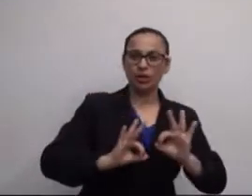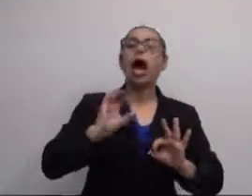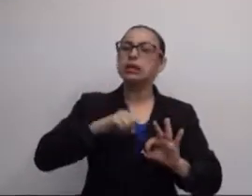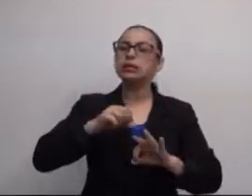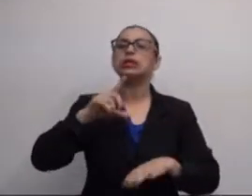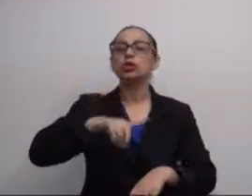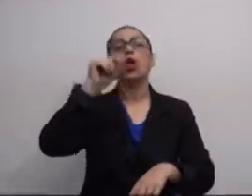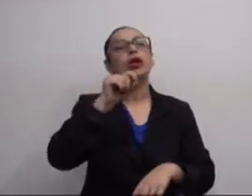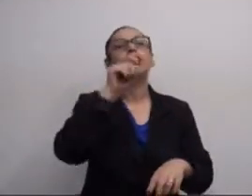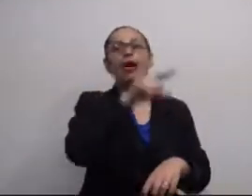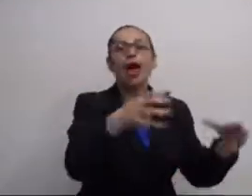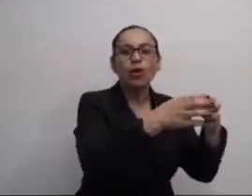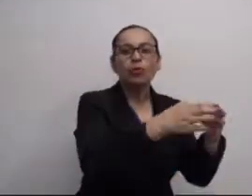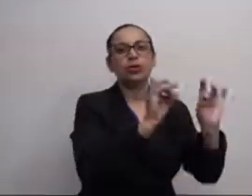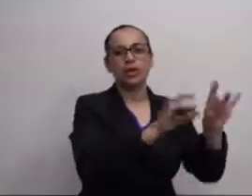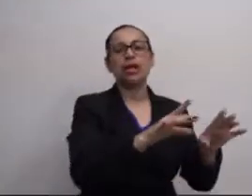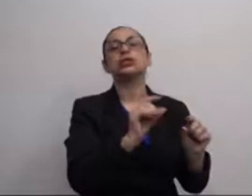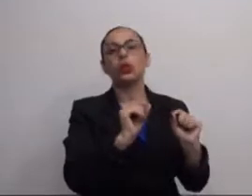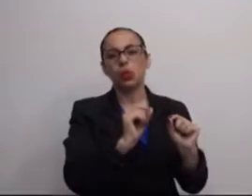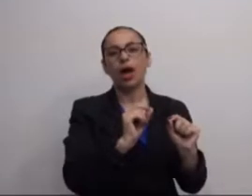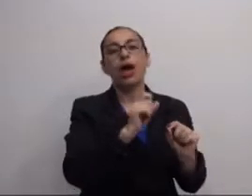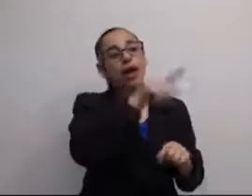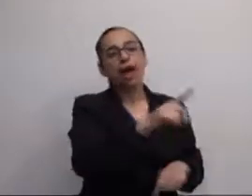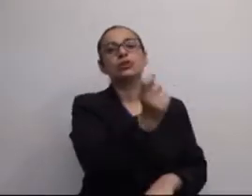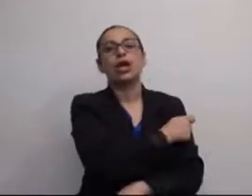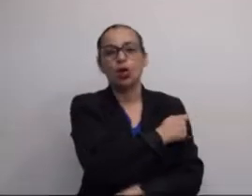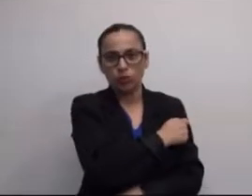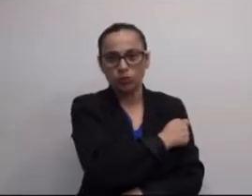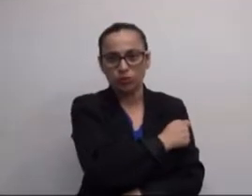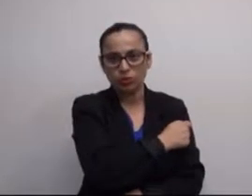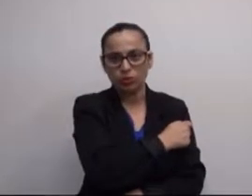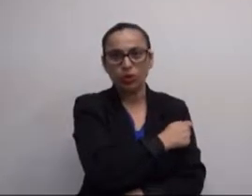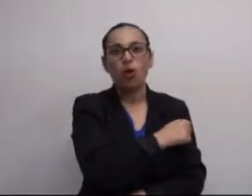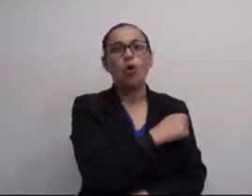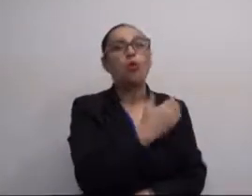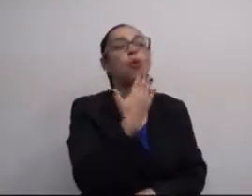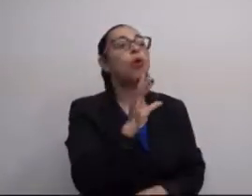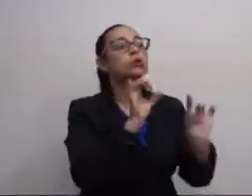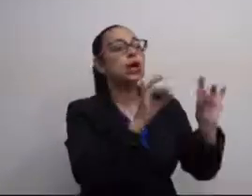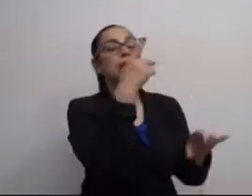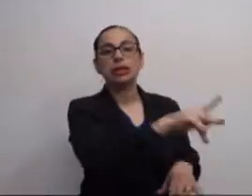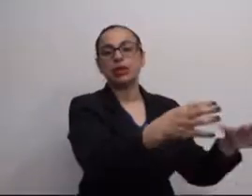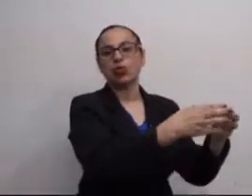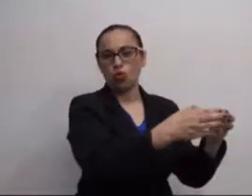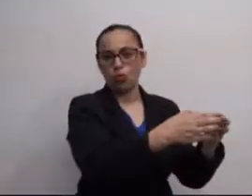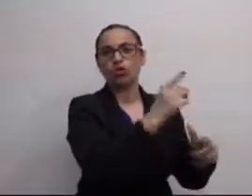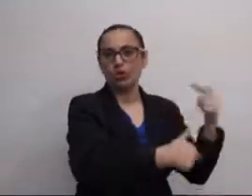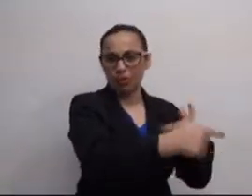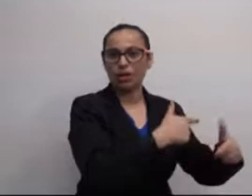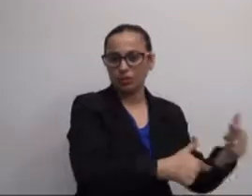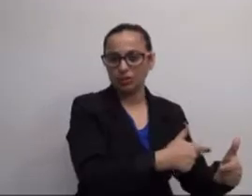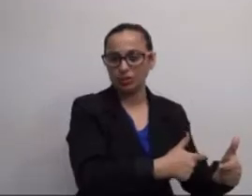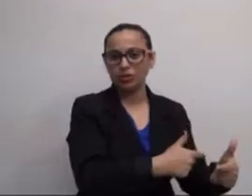vai elaborar o seu planejamento. E aí sim, ele vai escolher quem é o seu time de especialistas. Ou seja, quem são aqueles alunos?